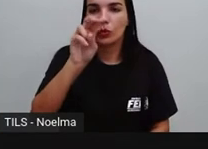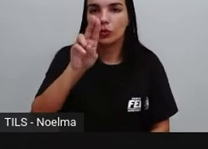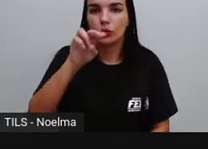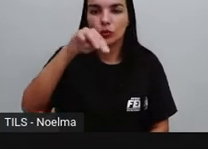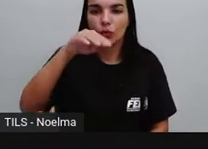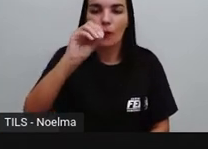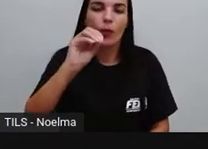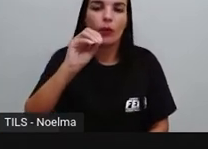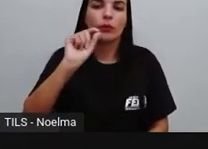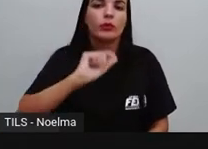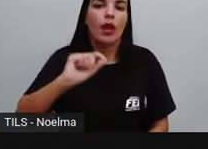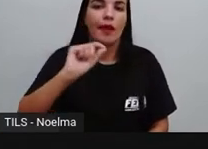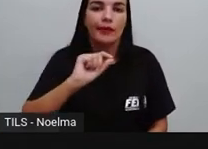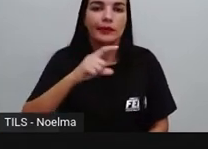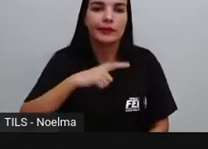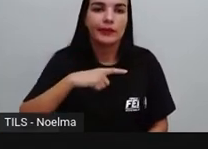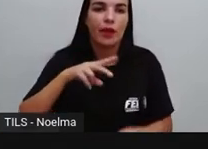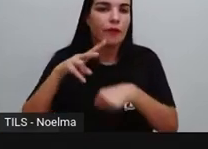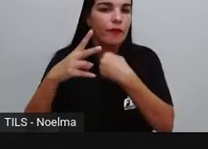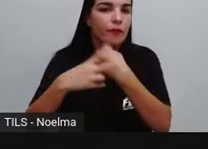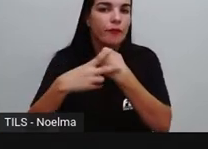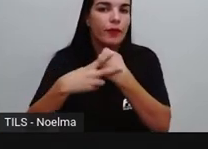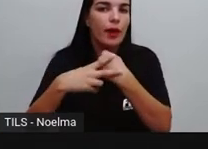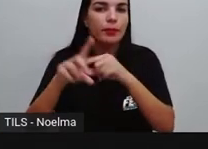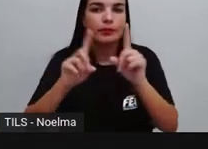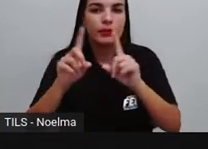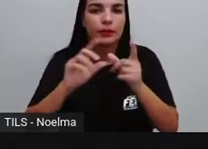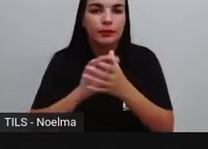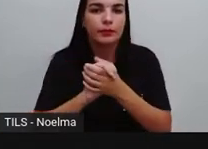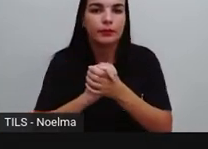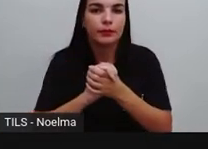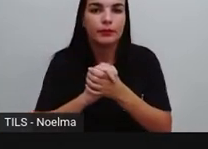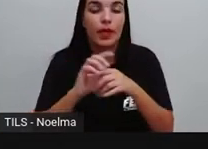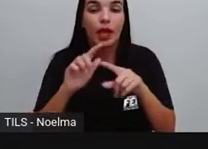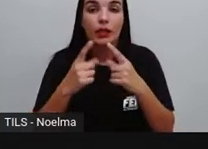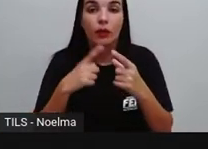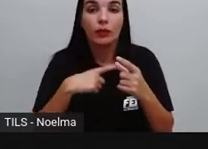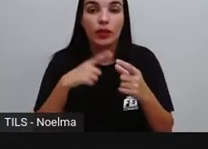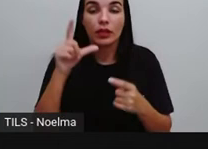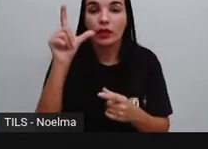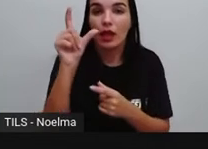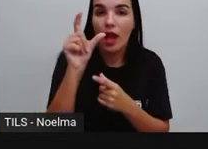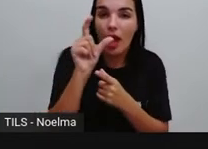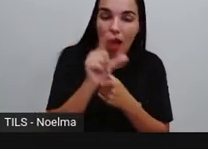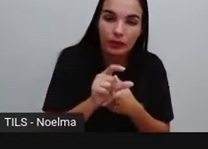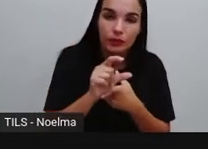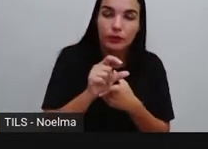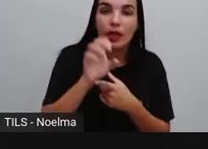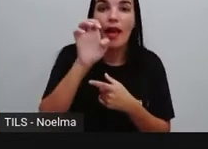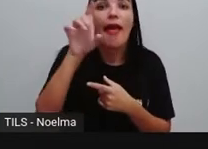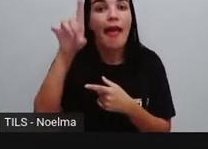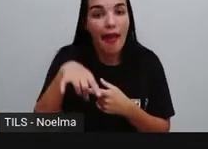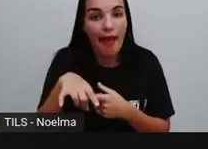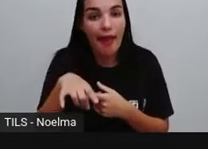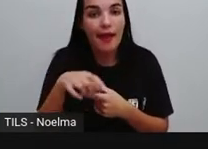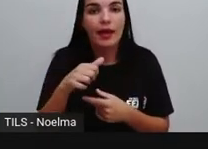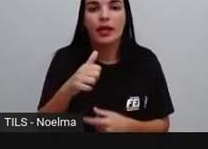um verbo, certo? Aí nós temos os verbos reduzir, é, ingere.